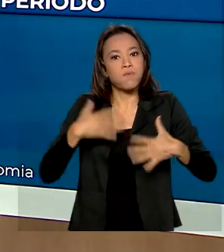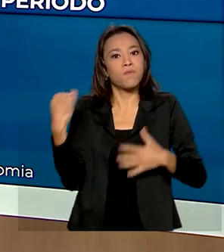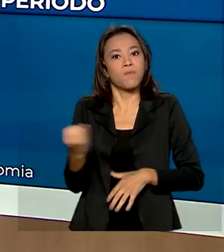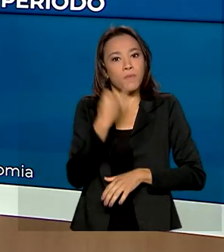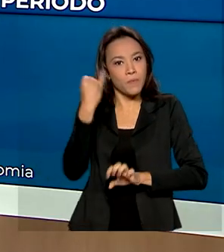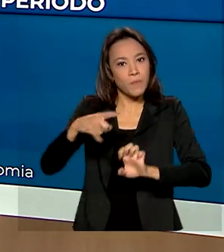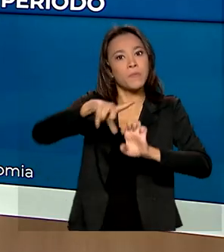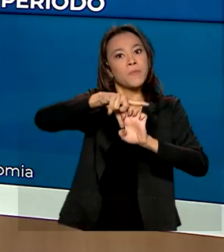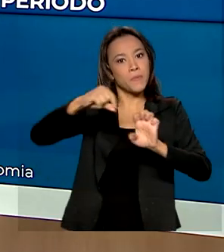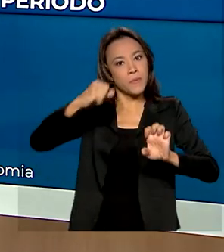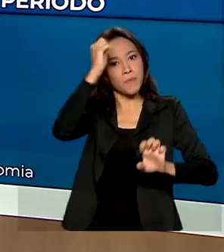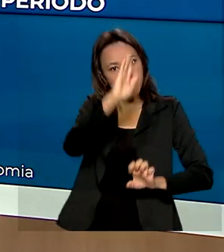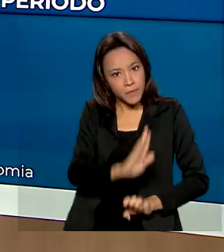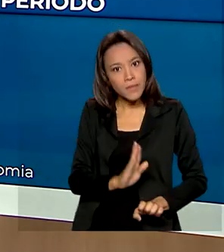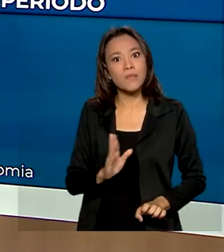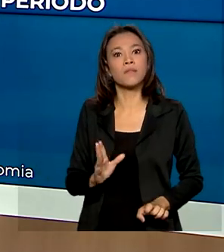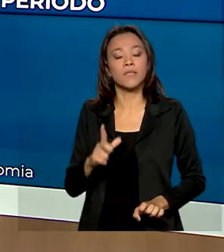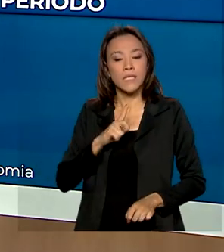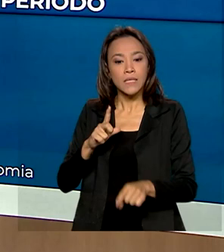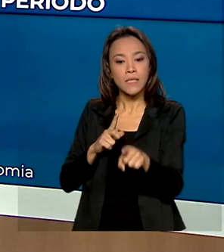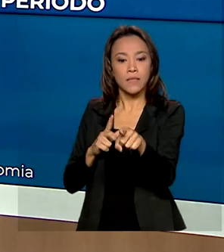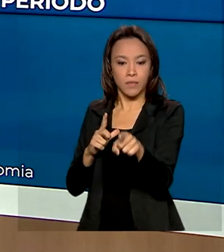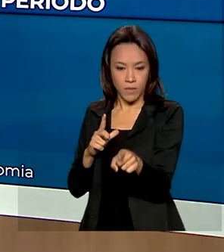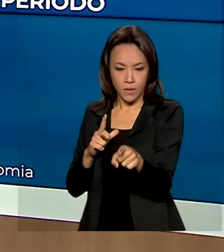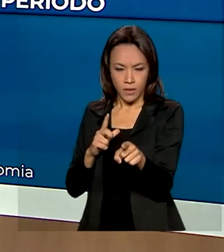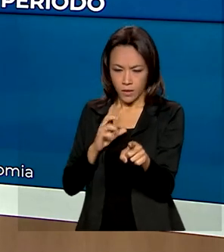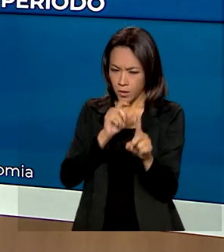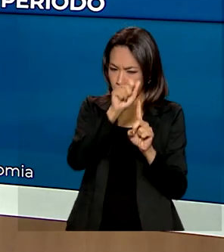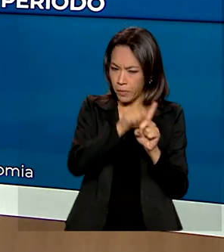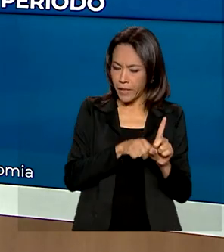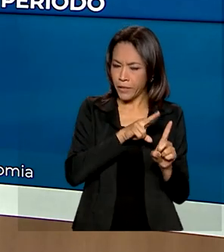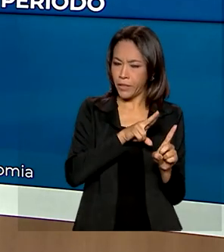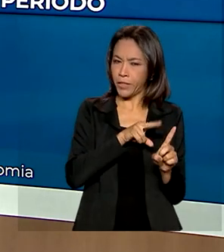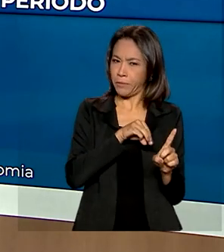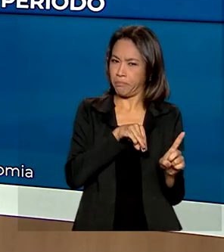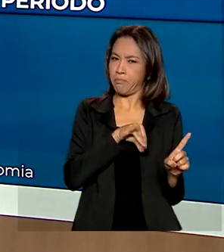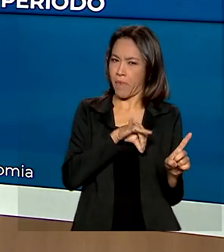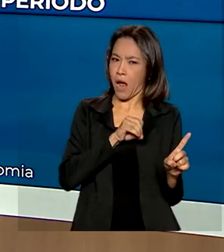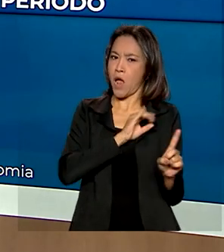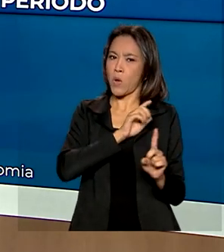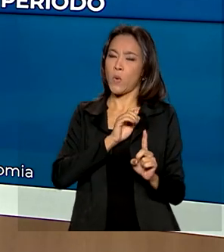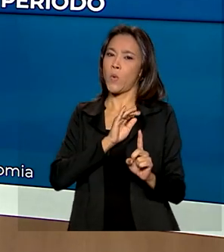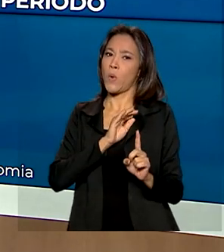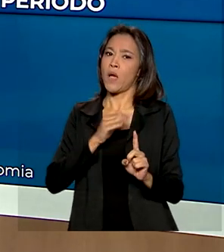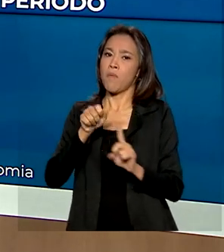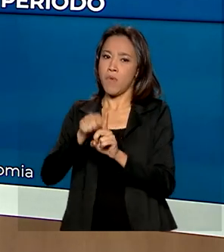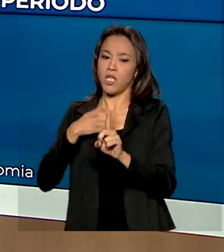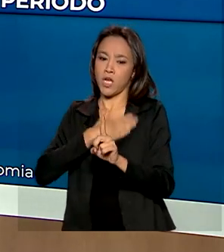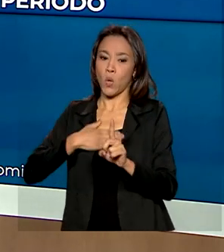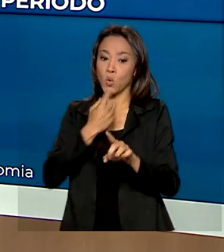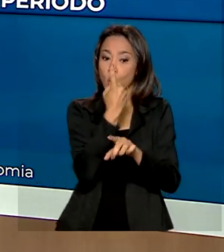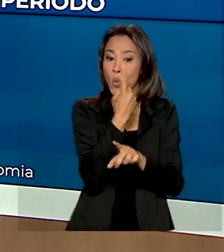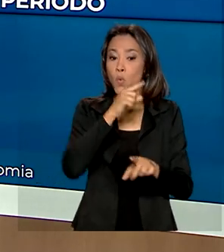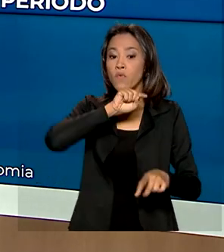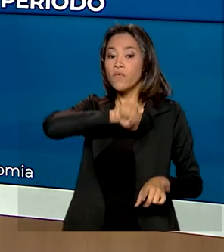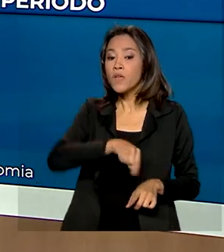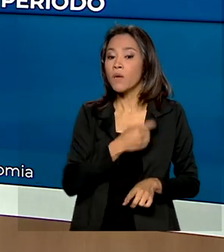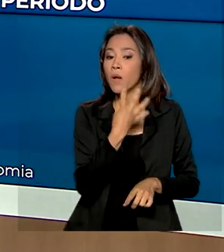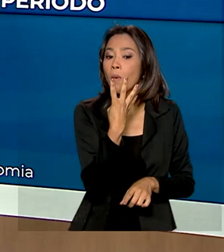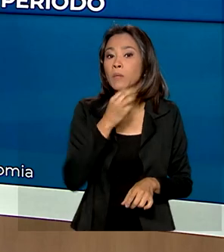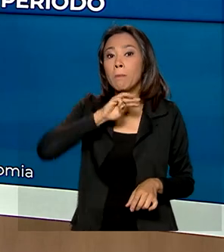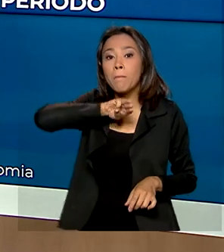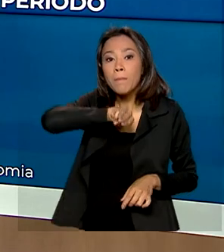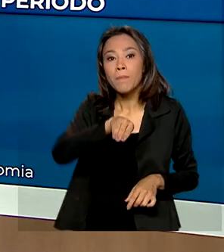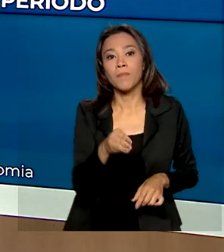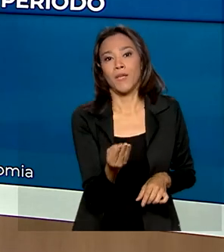Então nós temos, por exemplo, apenas entre maio e agosto deste ano, 1,4 milhão de novos negócios